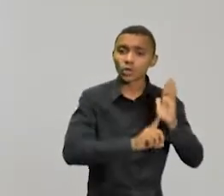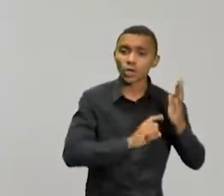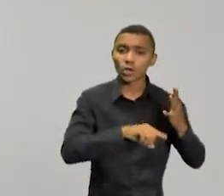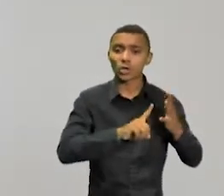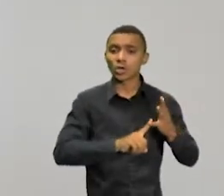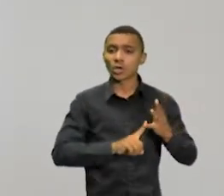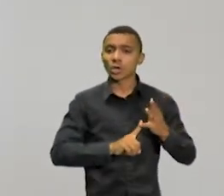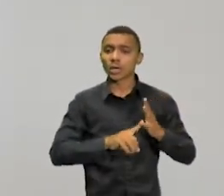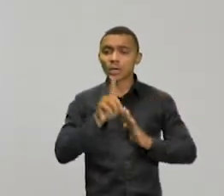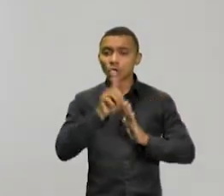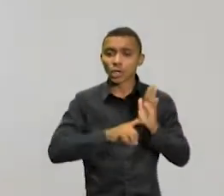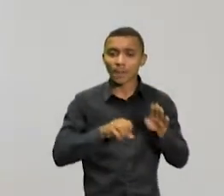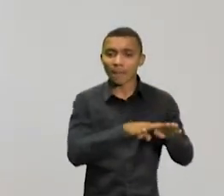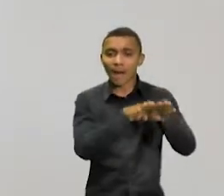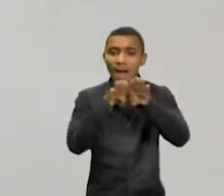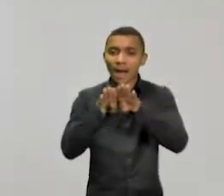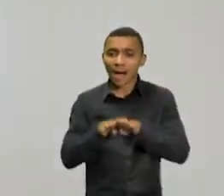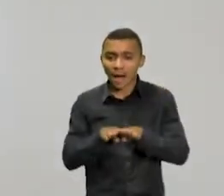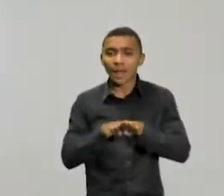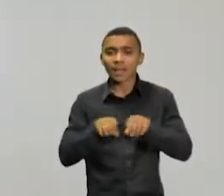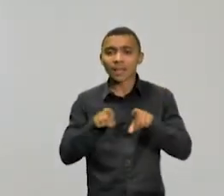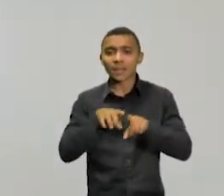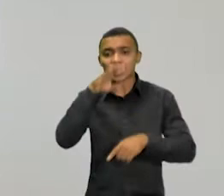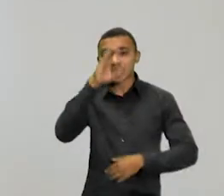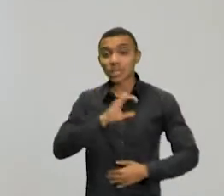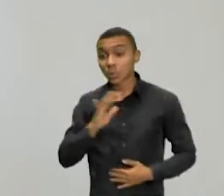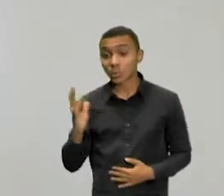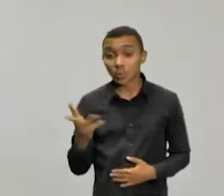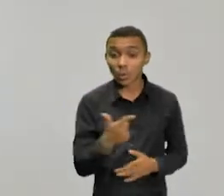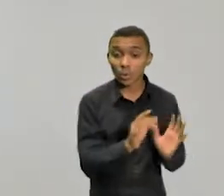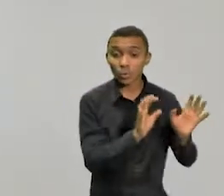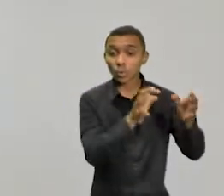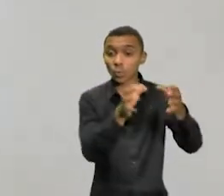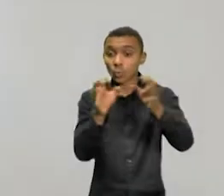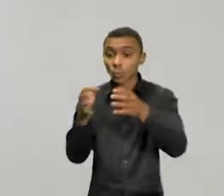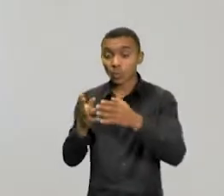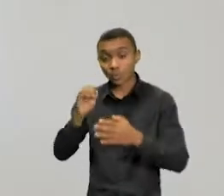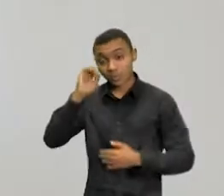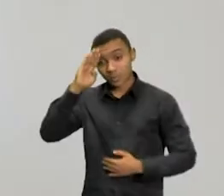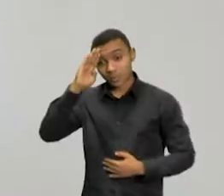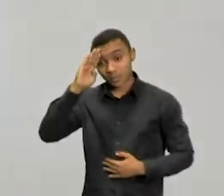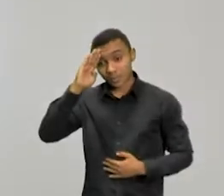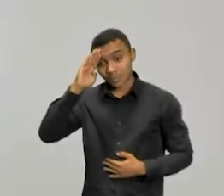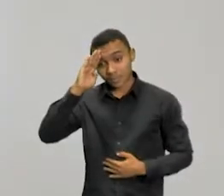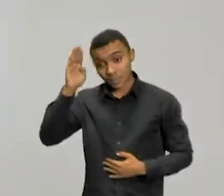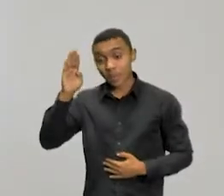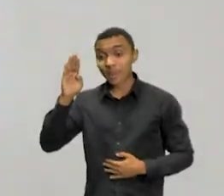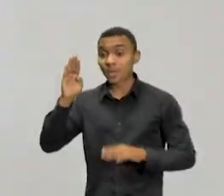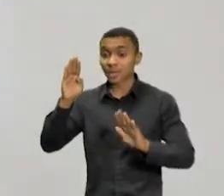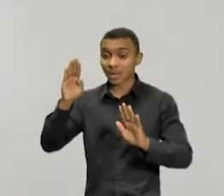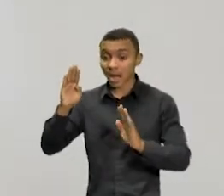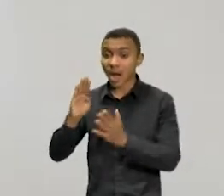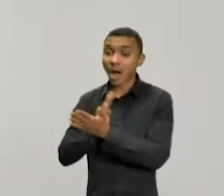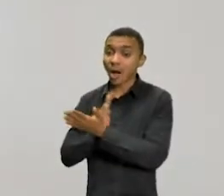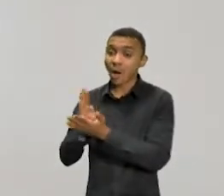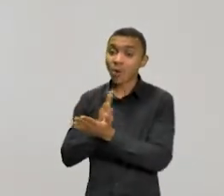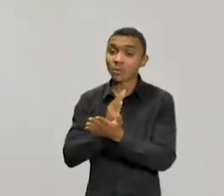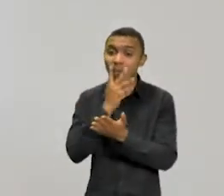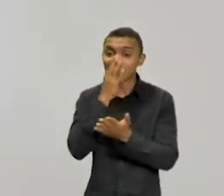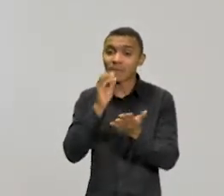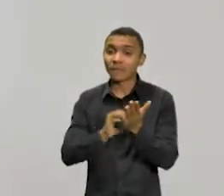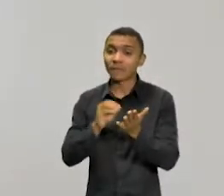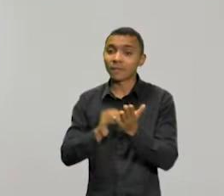igualdade e da cidadania para todos os grupos historicamente excluídos. Então,